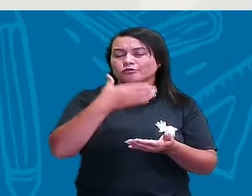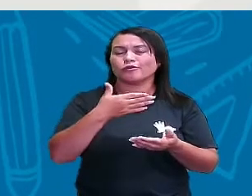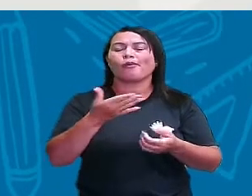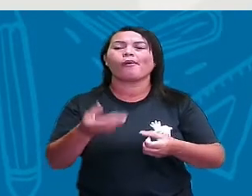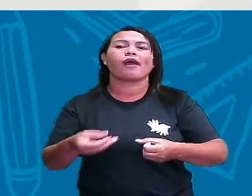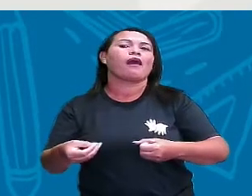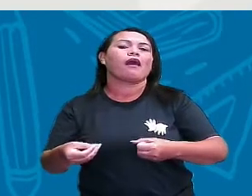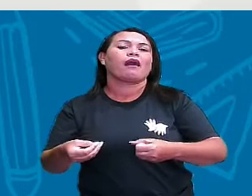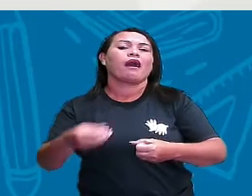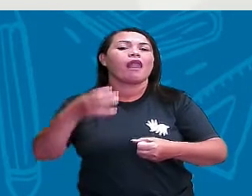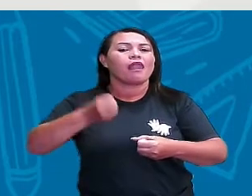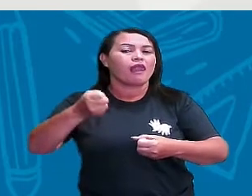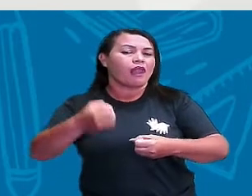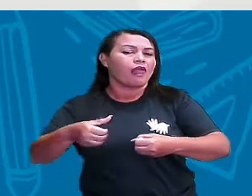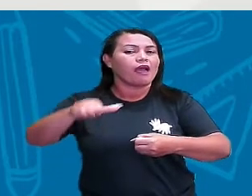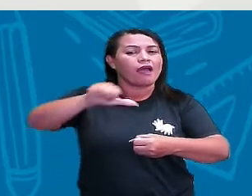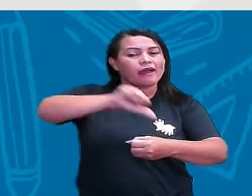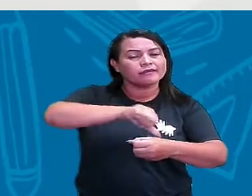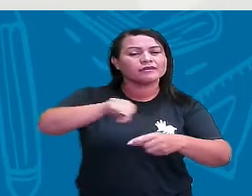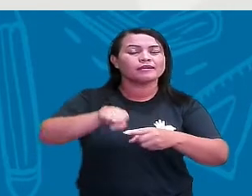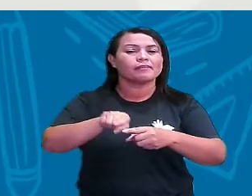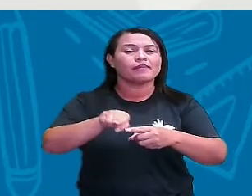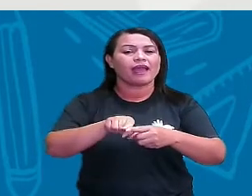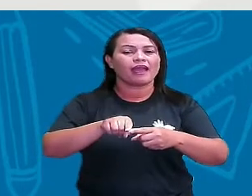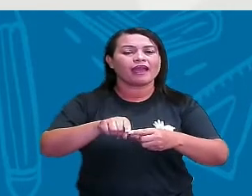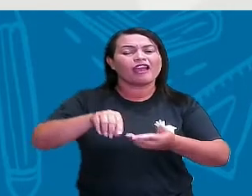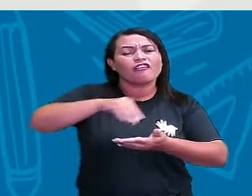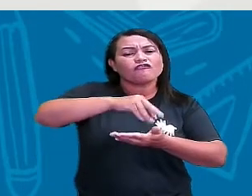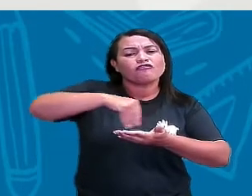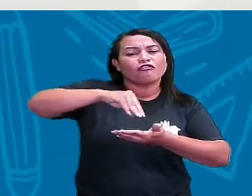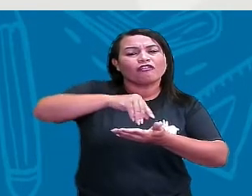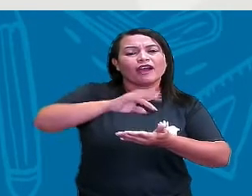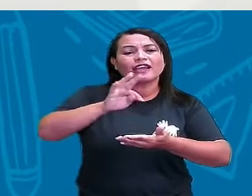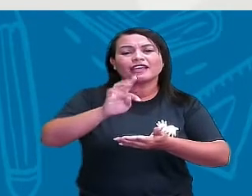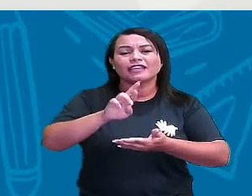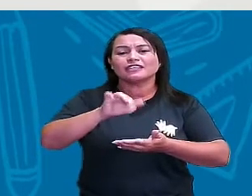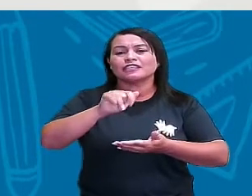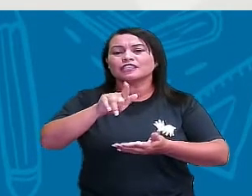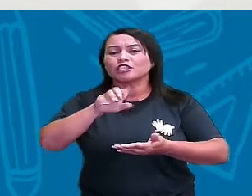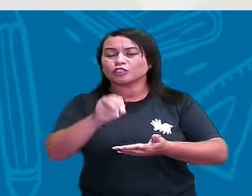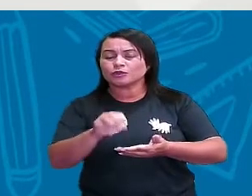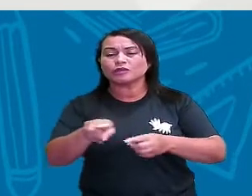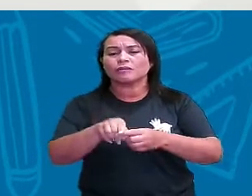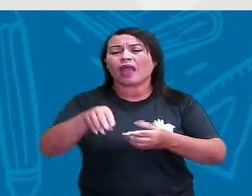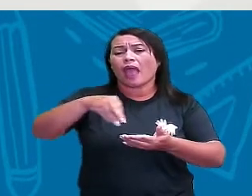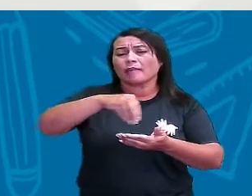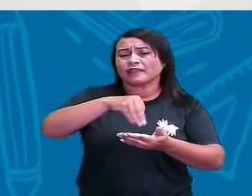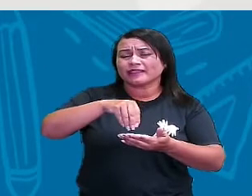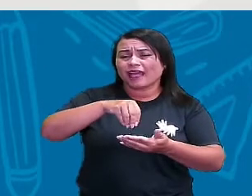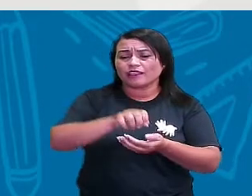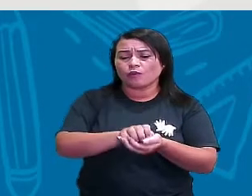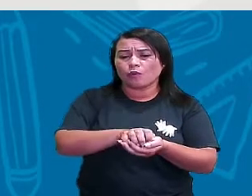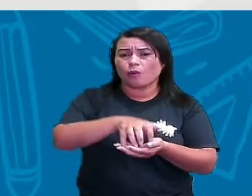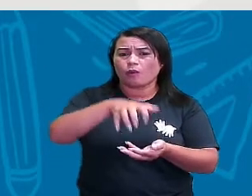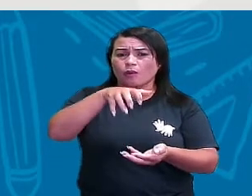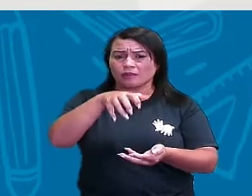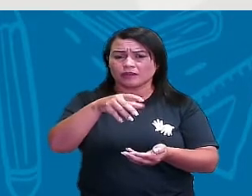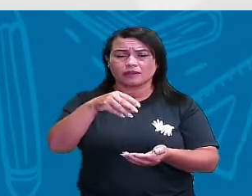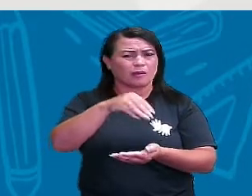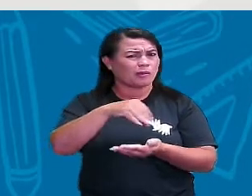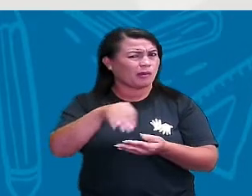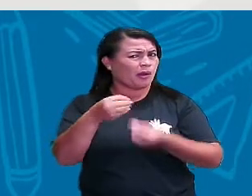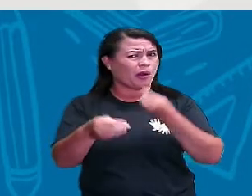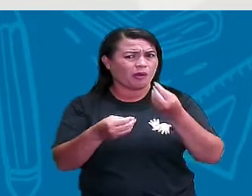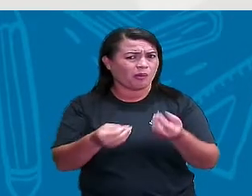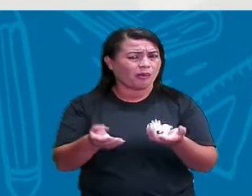meio de farinha de trigo, 2 pintadas de fermento em pó. E eu nem vou entrar no modo de fazer, porque essas